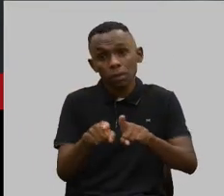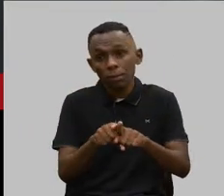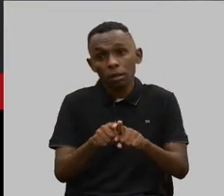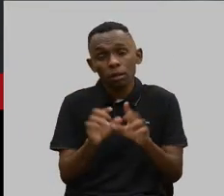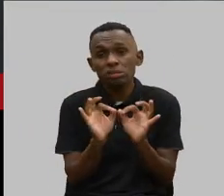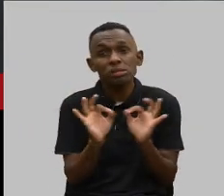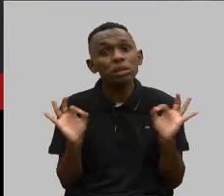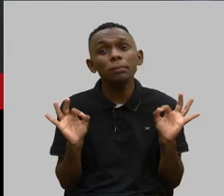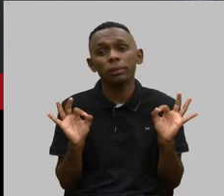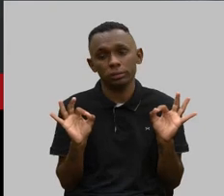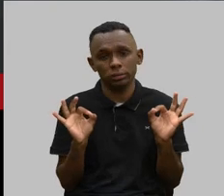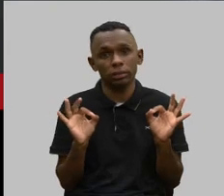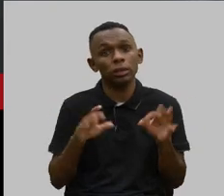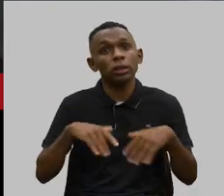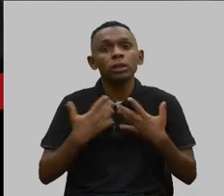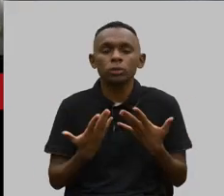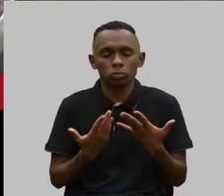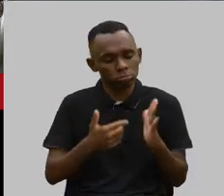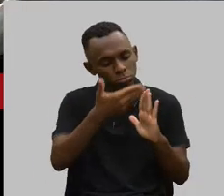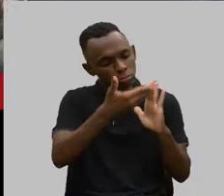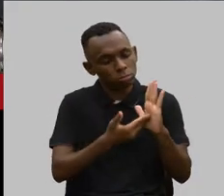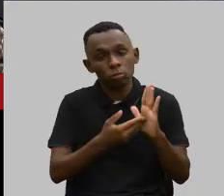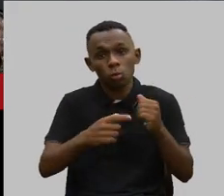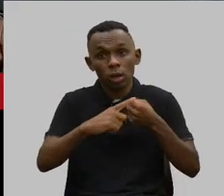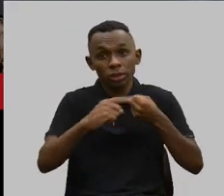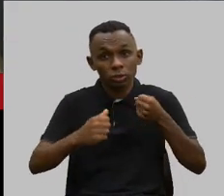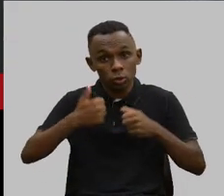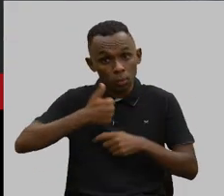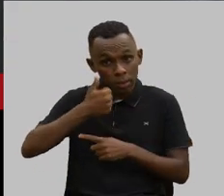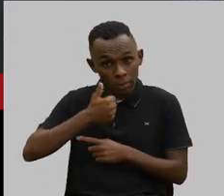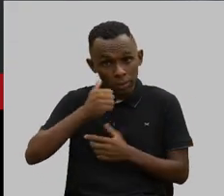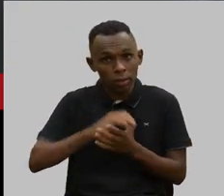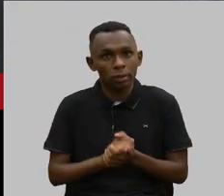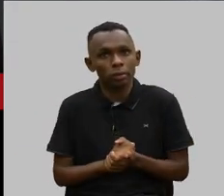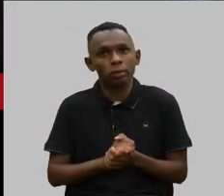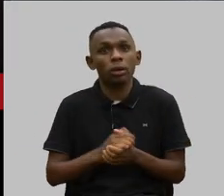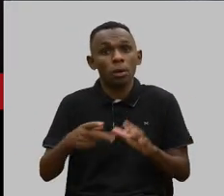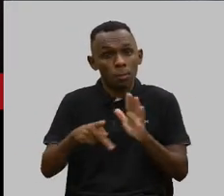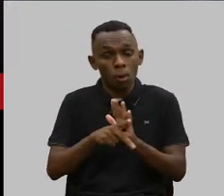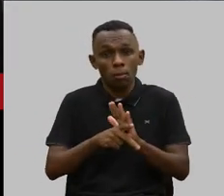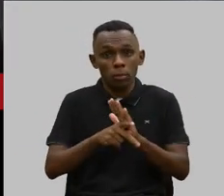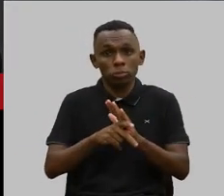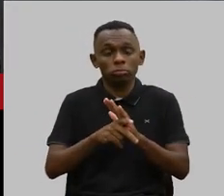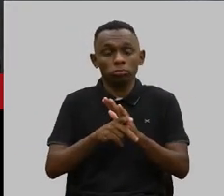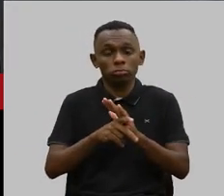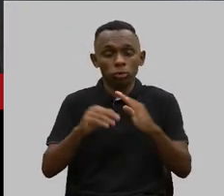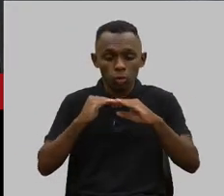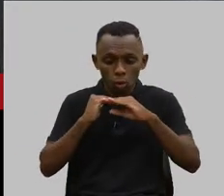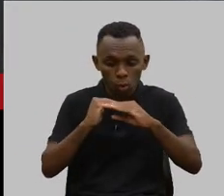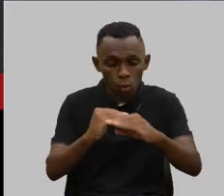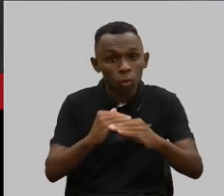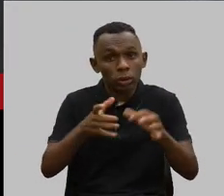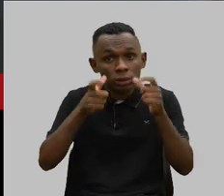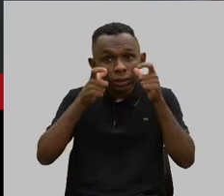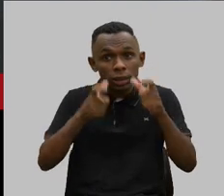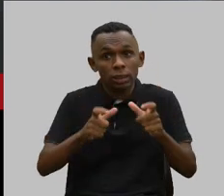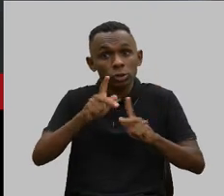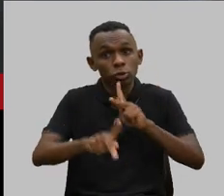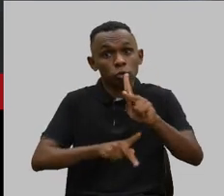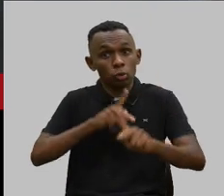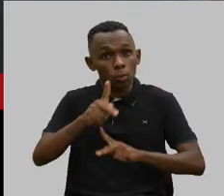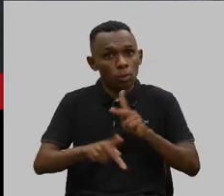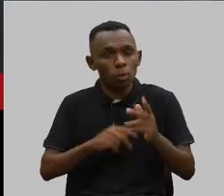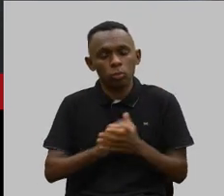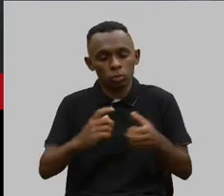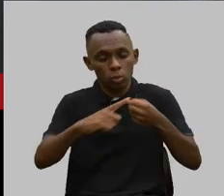equação. E o que ele disse? O artigo primeiro, já falei aqui, norma de ordem pública e interesse social. Vamos no